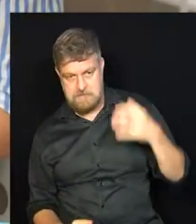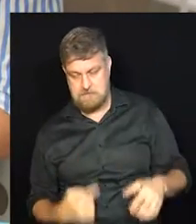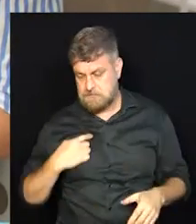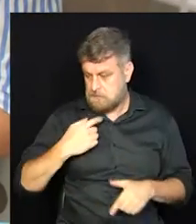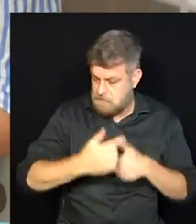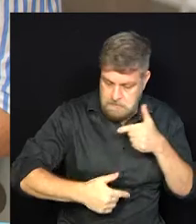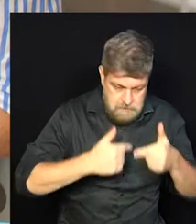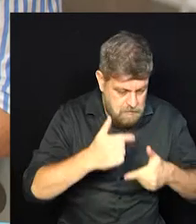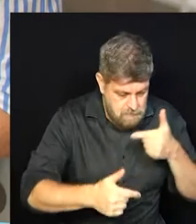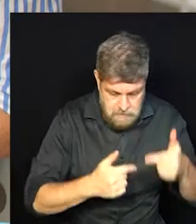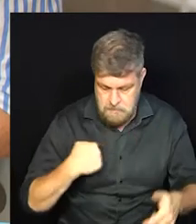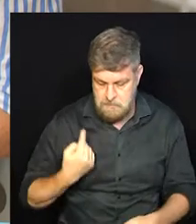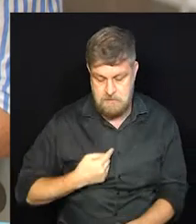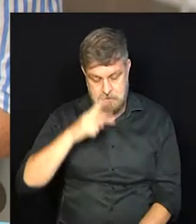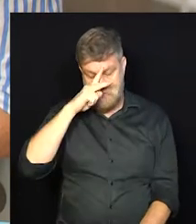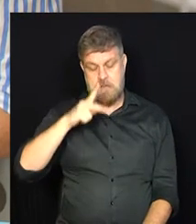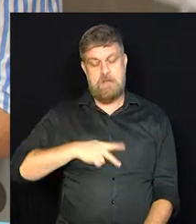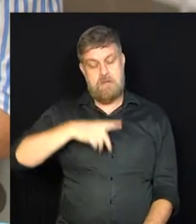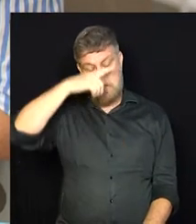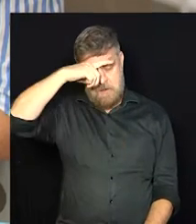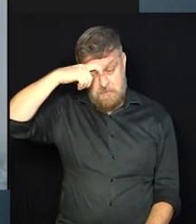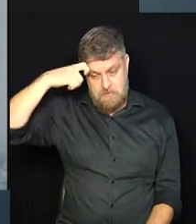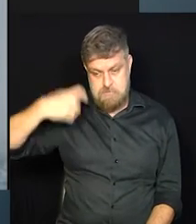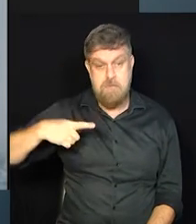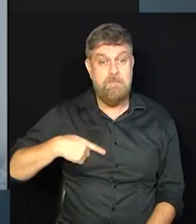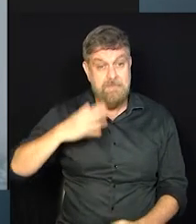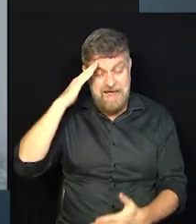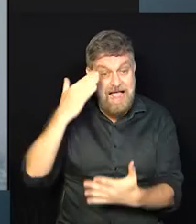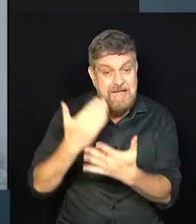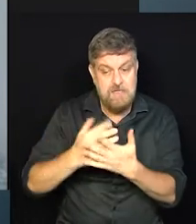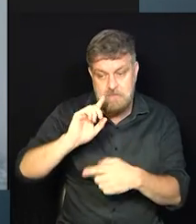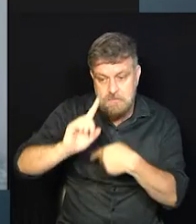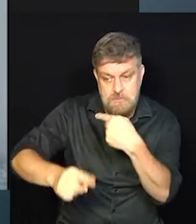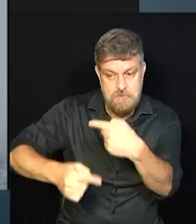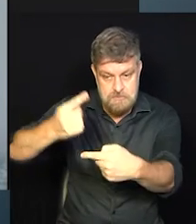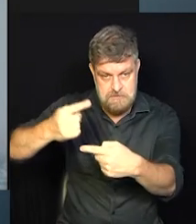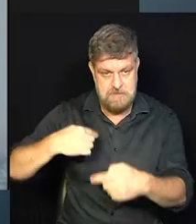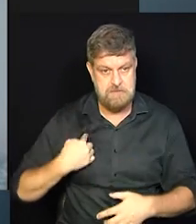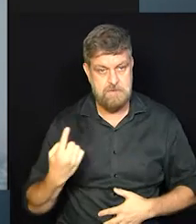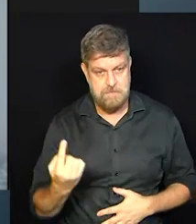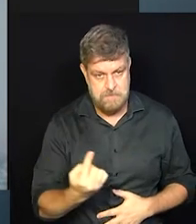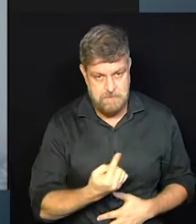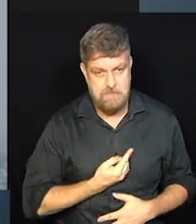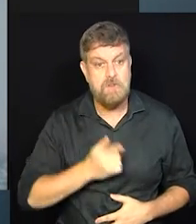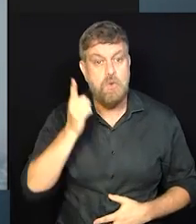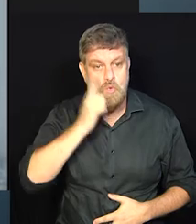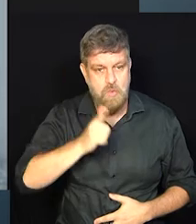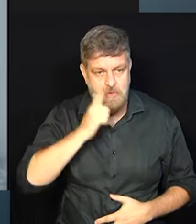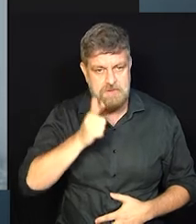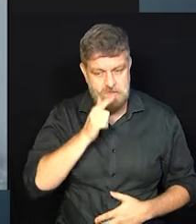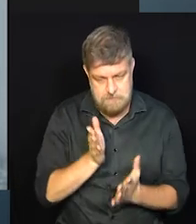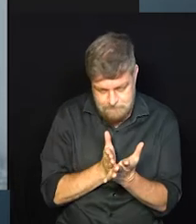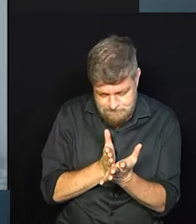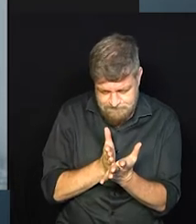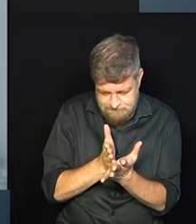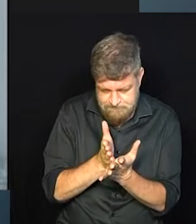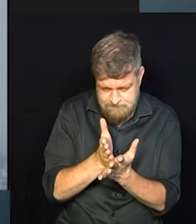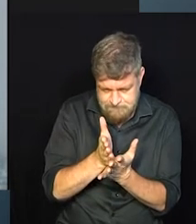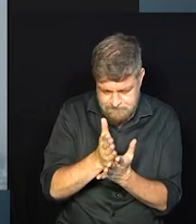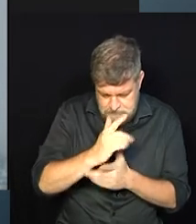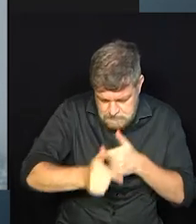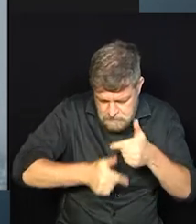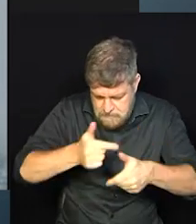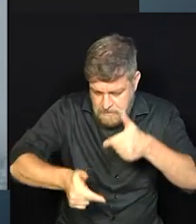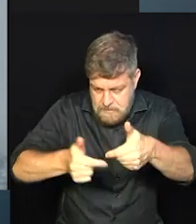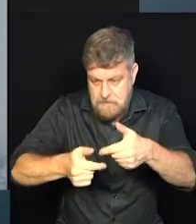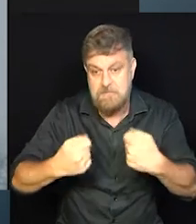tempo, né? De nós mesmos. Mas eu acredito que o sucesso para a gente poder realmente andar num caminho certo